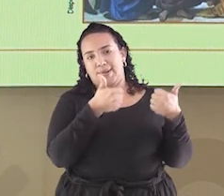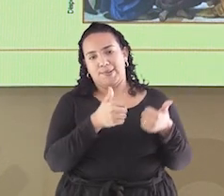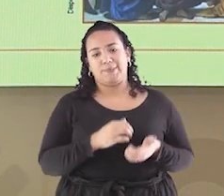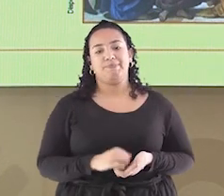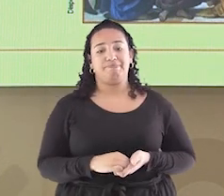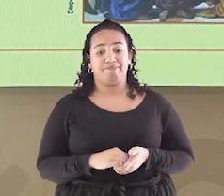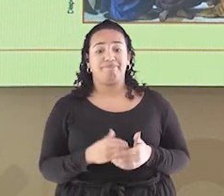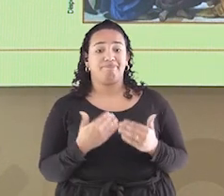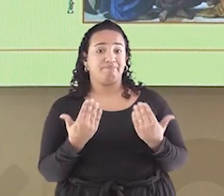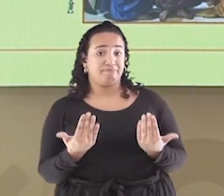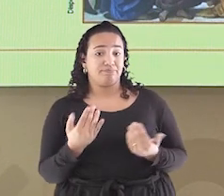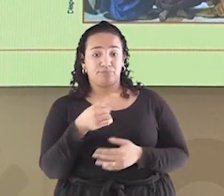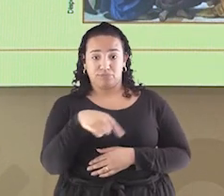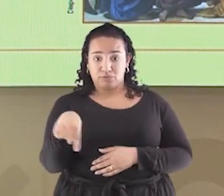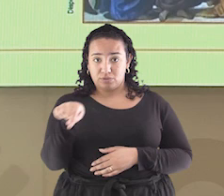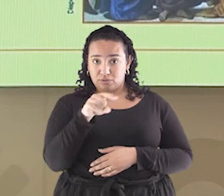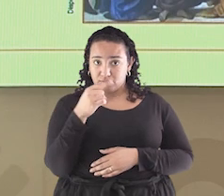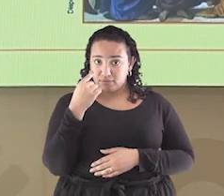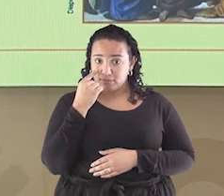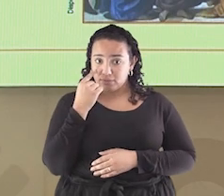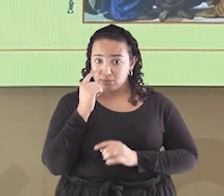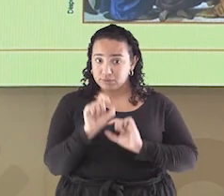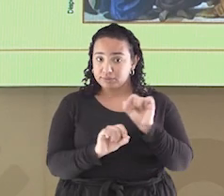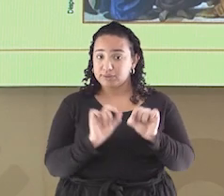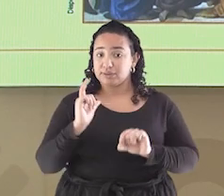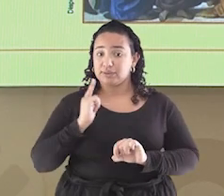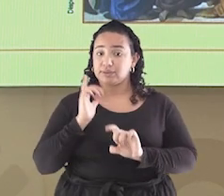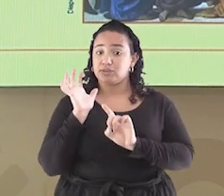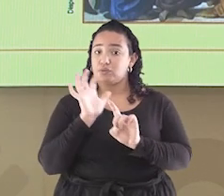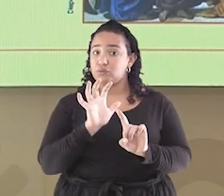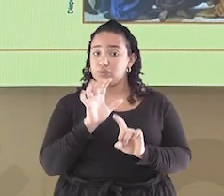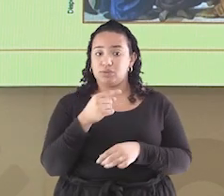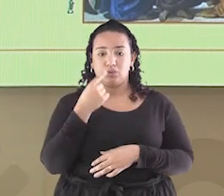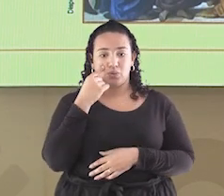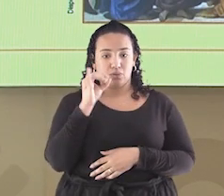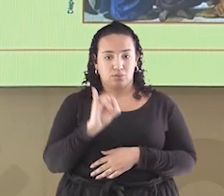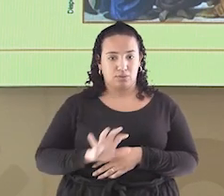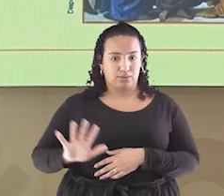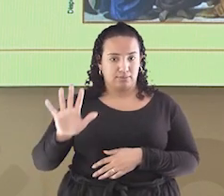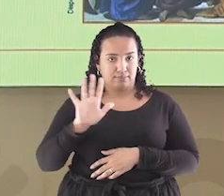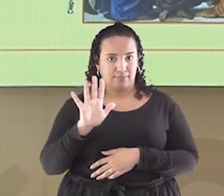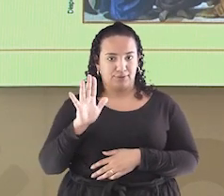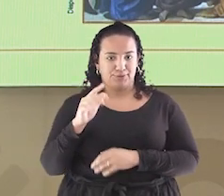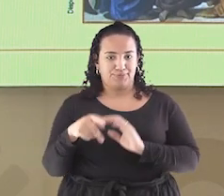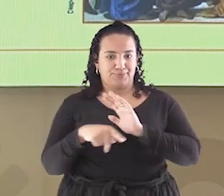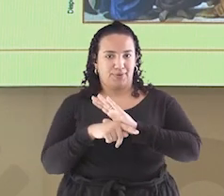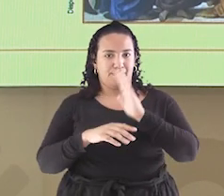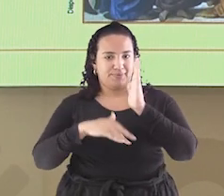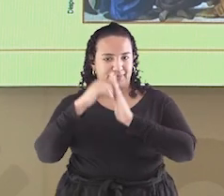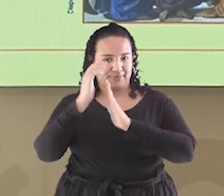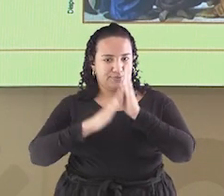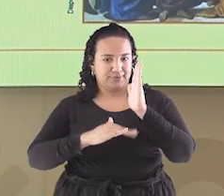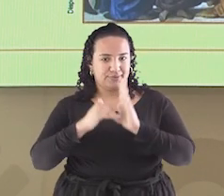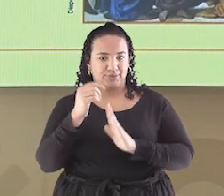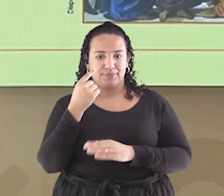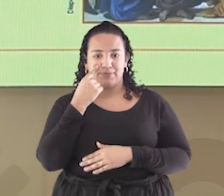ver que existia uma forte influência. Nessa imagem de Pedro, nós podemos ver Cristo dando as chaves a